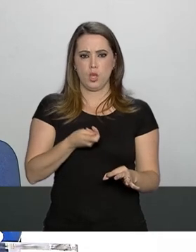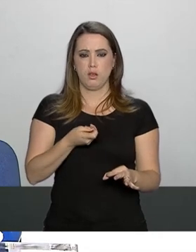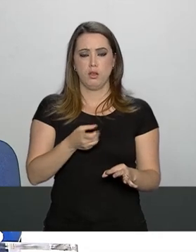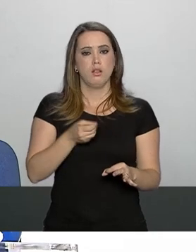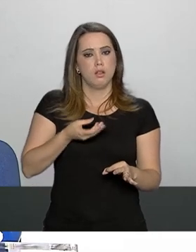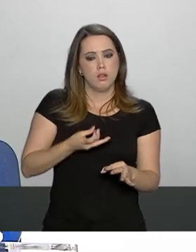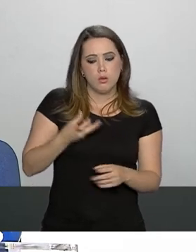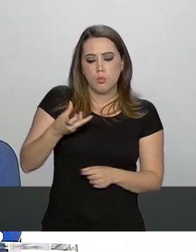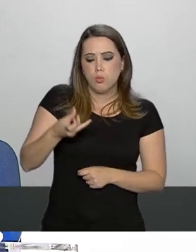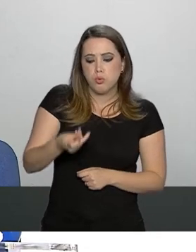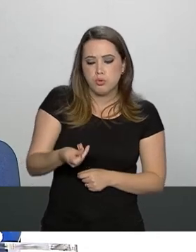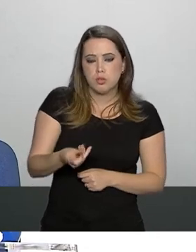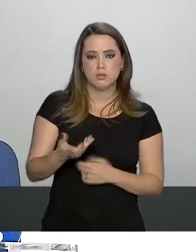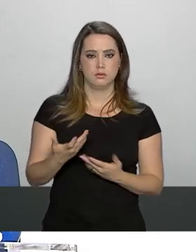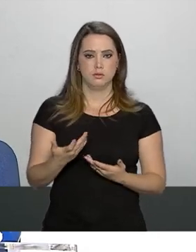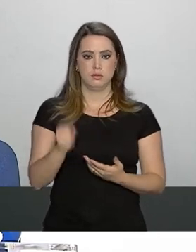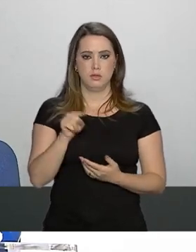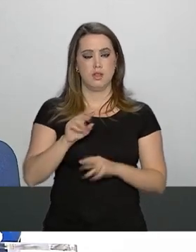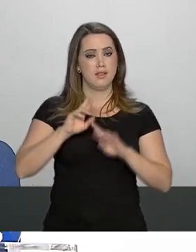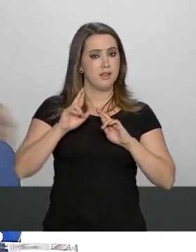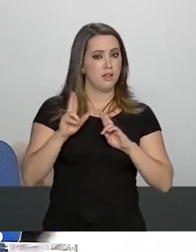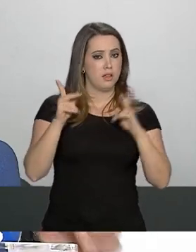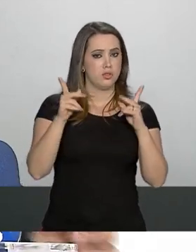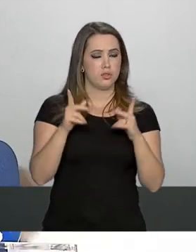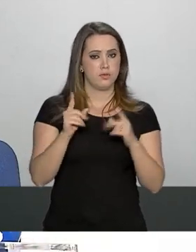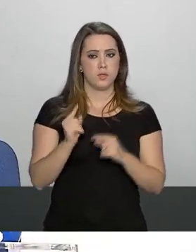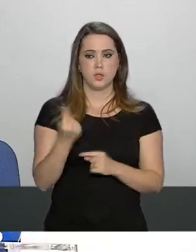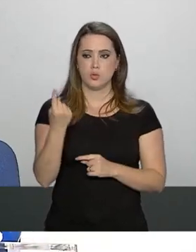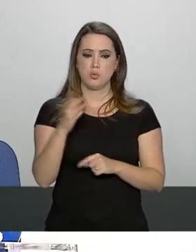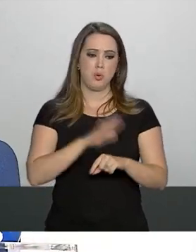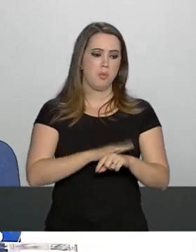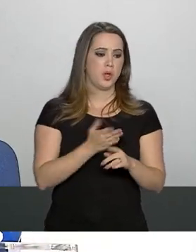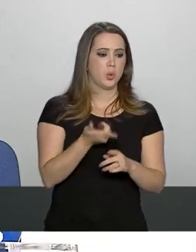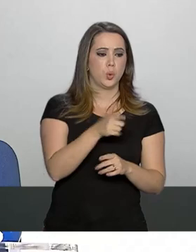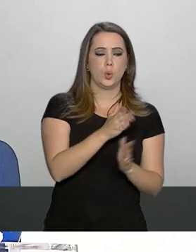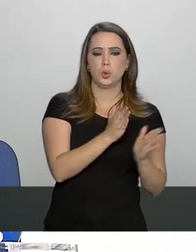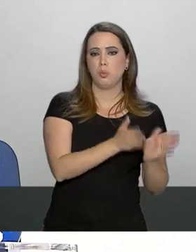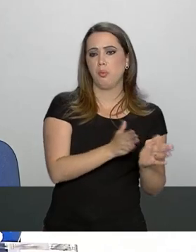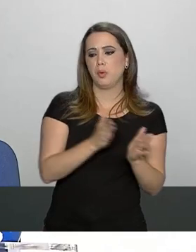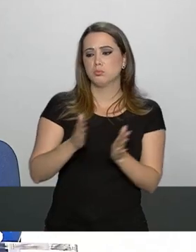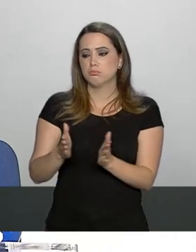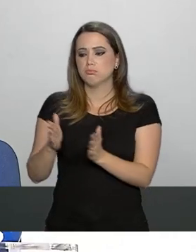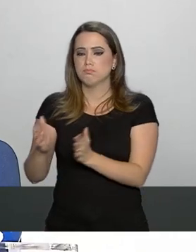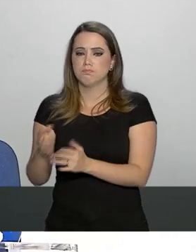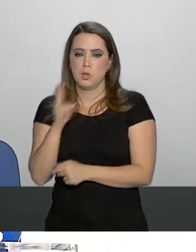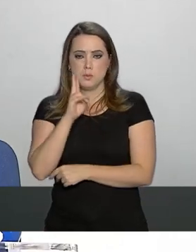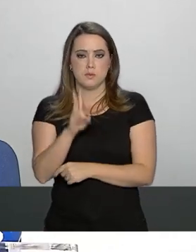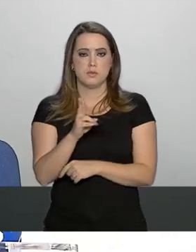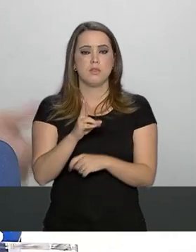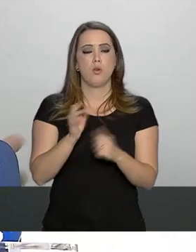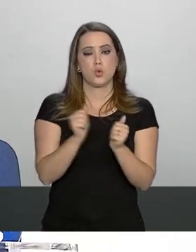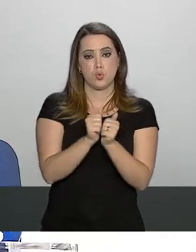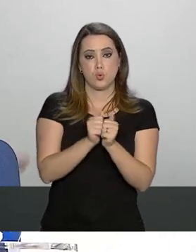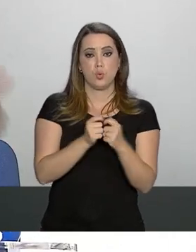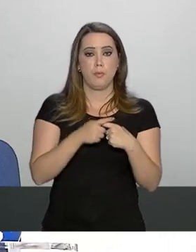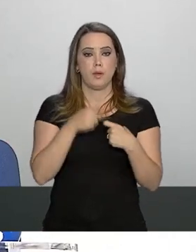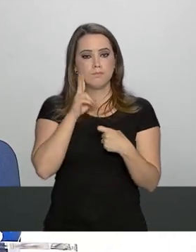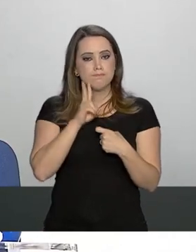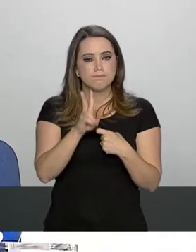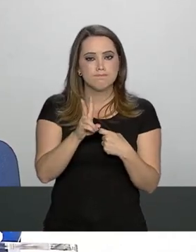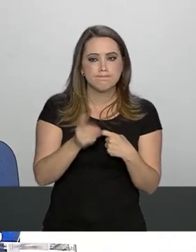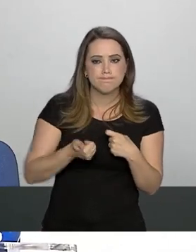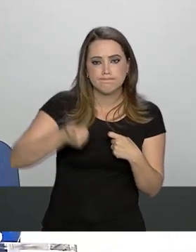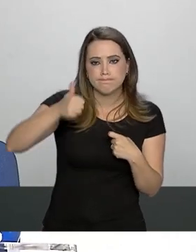no copo. Aí a diferença entre um momento e outro depende muito das avaliações médicas mas o processo é esse.